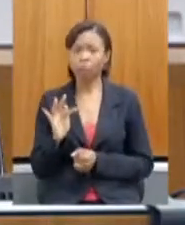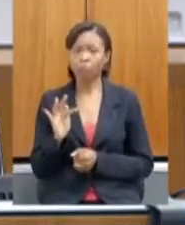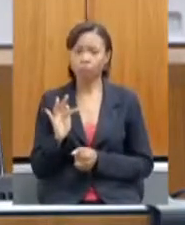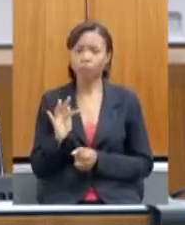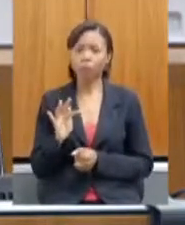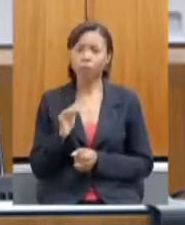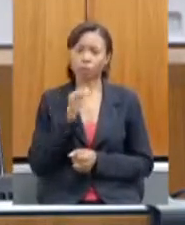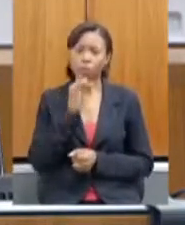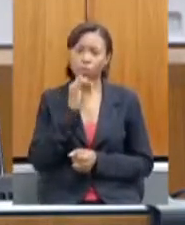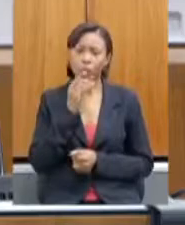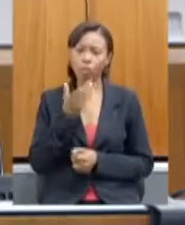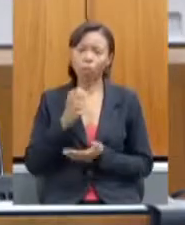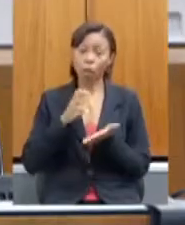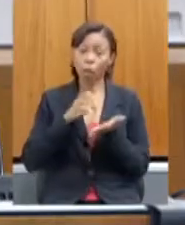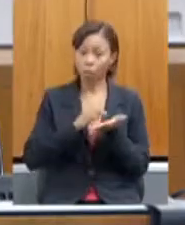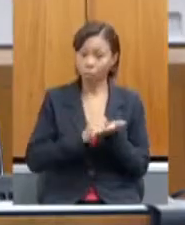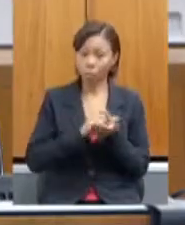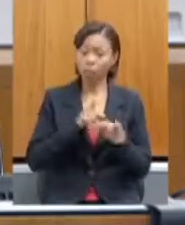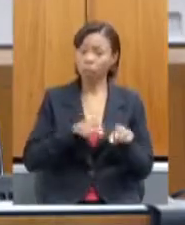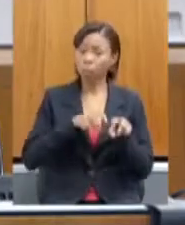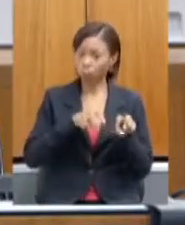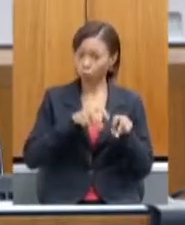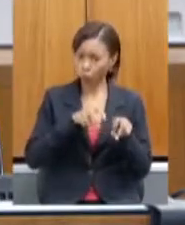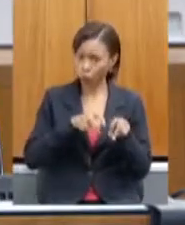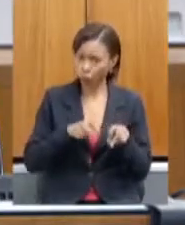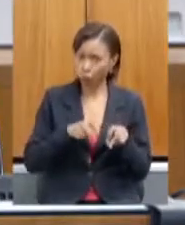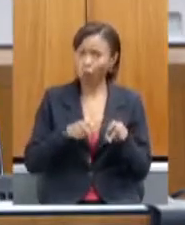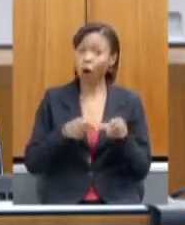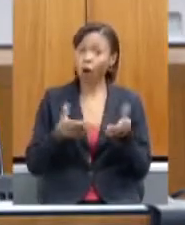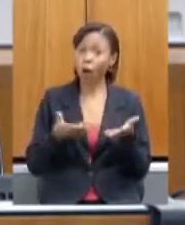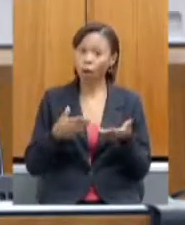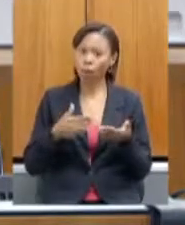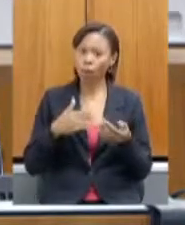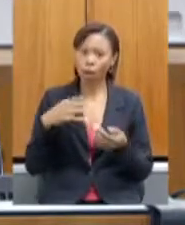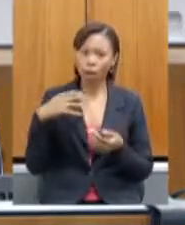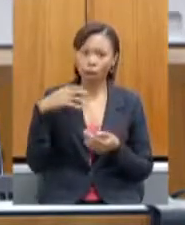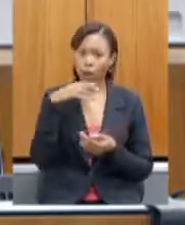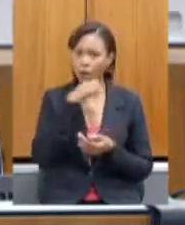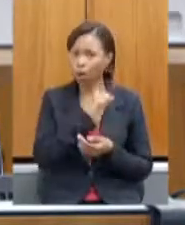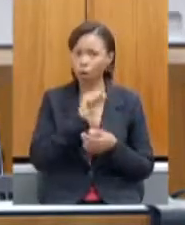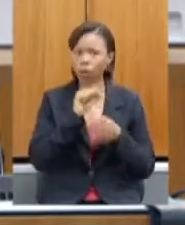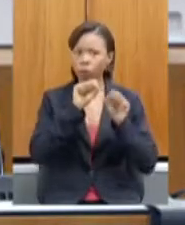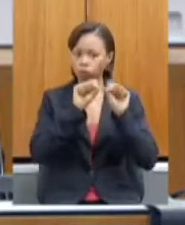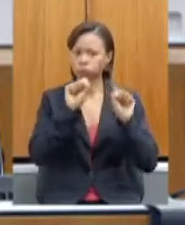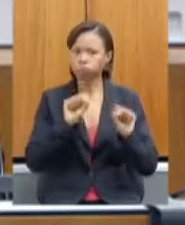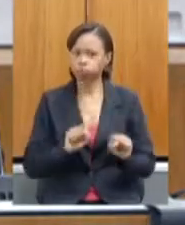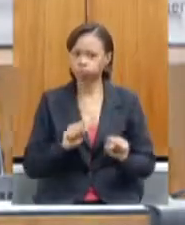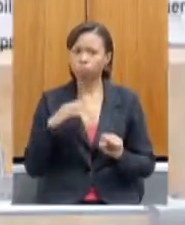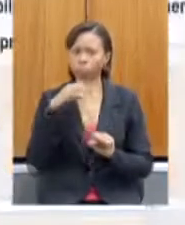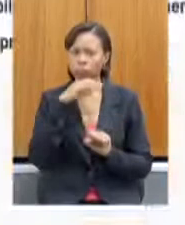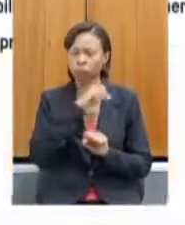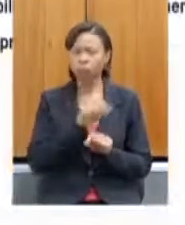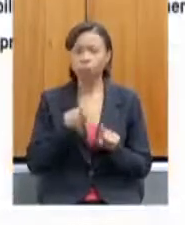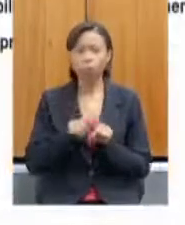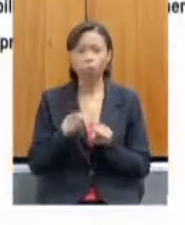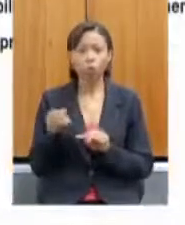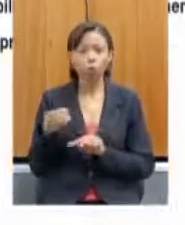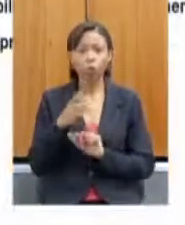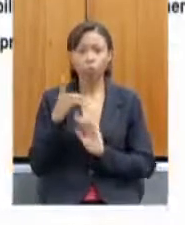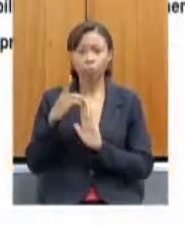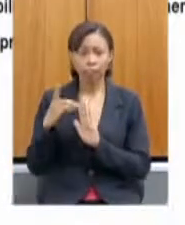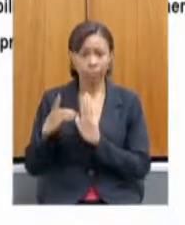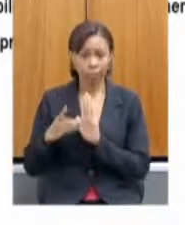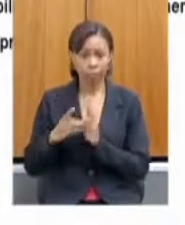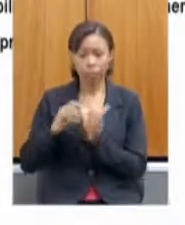cadastro do agricultor, que era uma grande demanda, agora está muito mais ágil. Tivemos também um novo decreto de